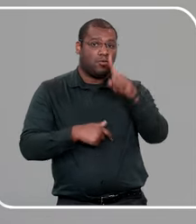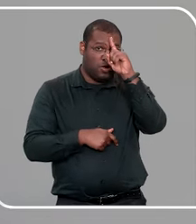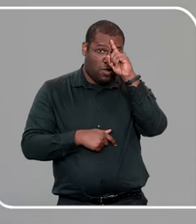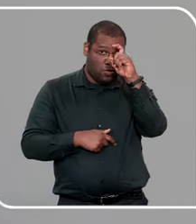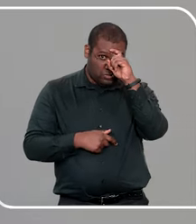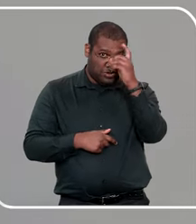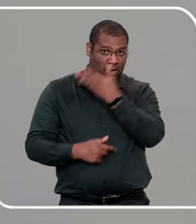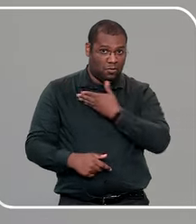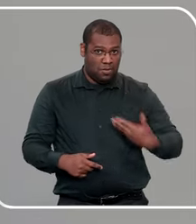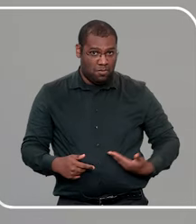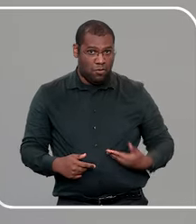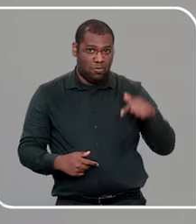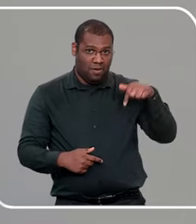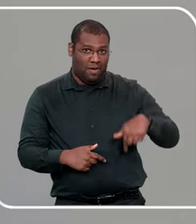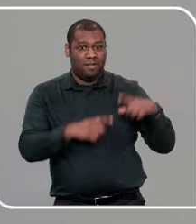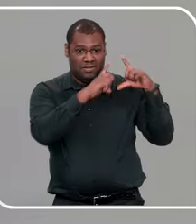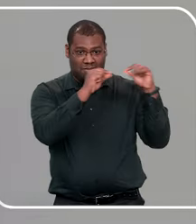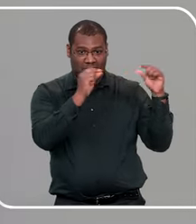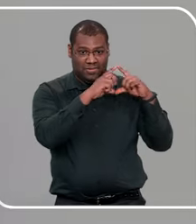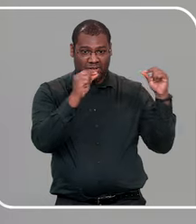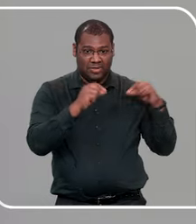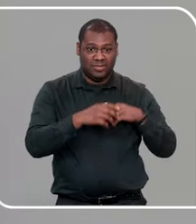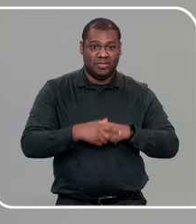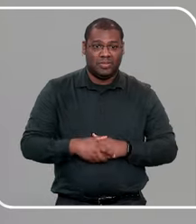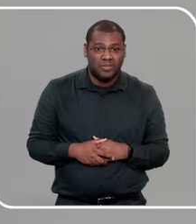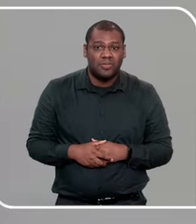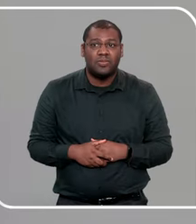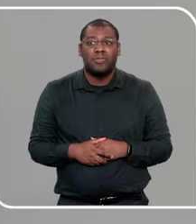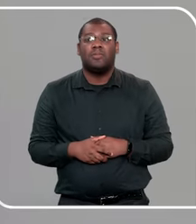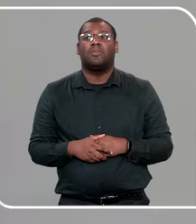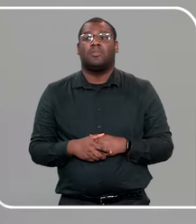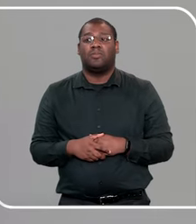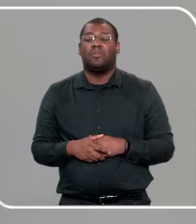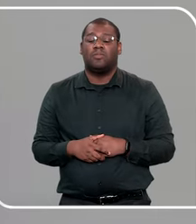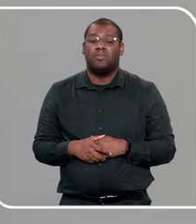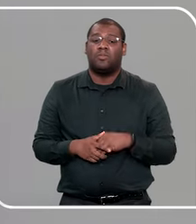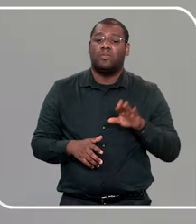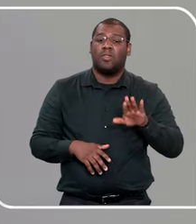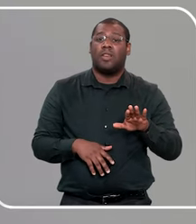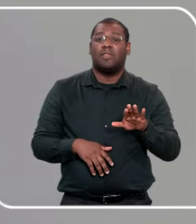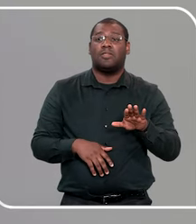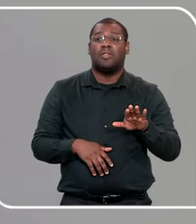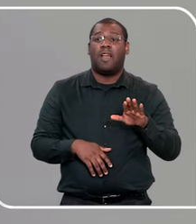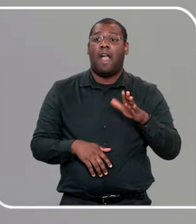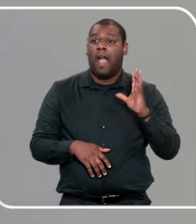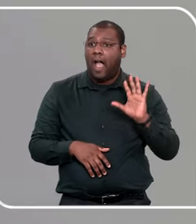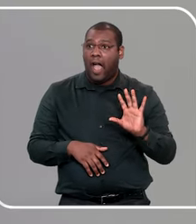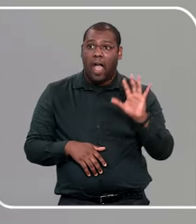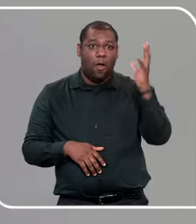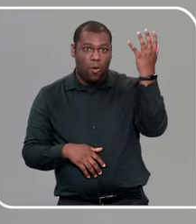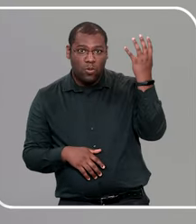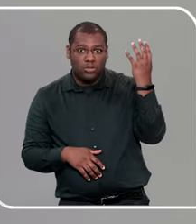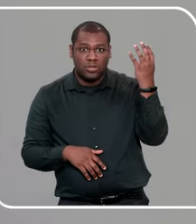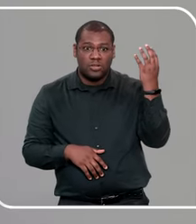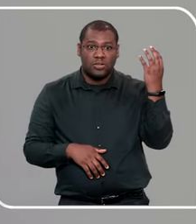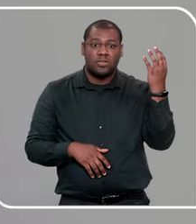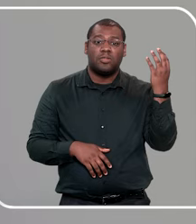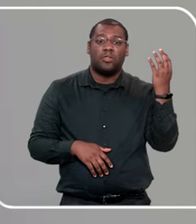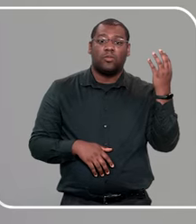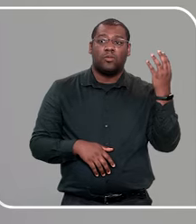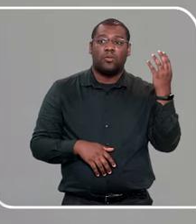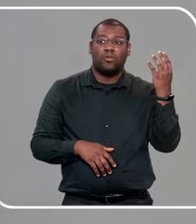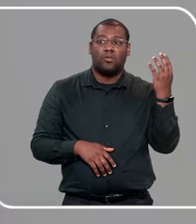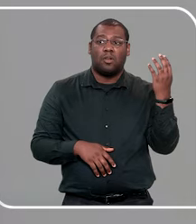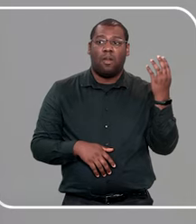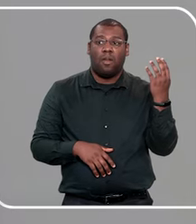a gente teve um caso, lá já tem alguns anos, isso, não vou citar nomes, para preservar, claro, mas que deixou muitos de nós, chocados,